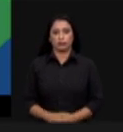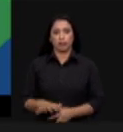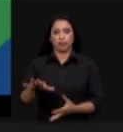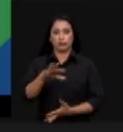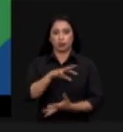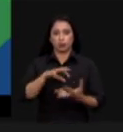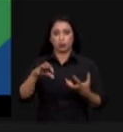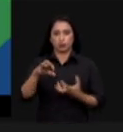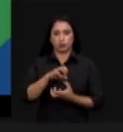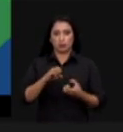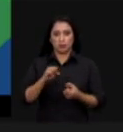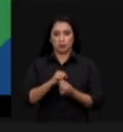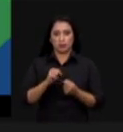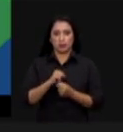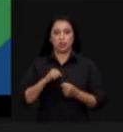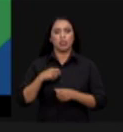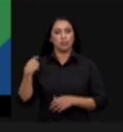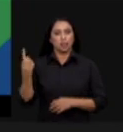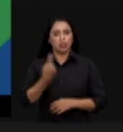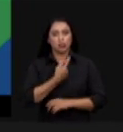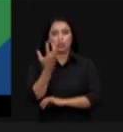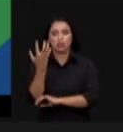Sustentabilidade é da nossa natureza